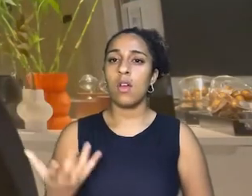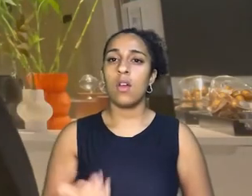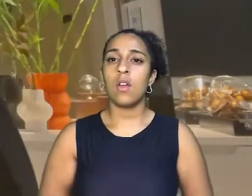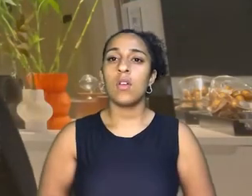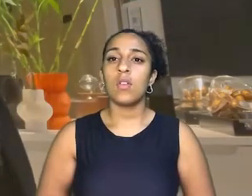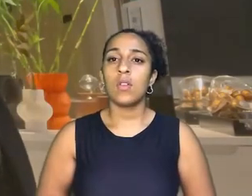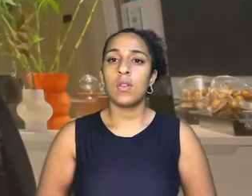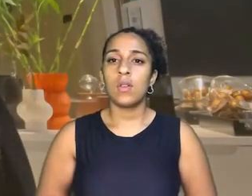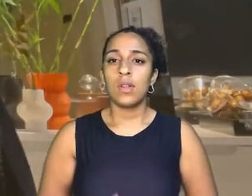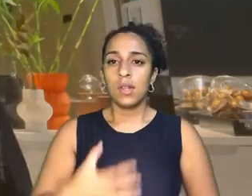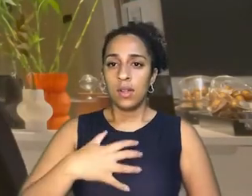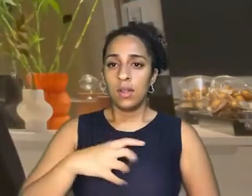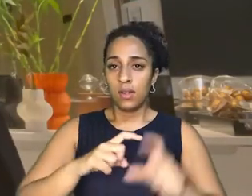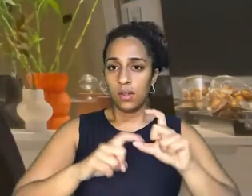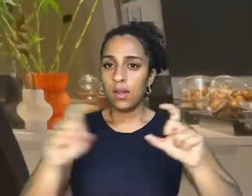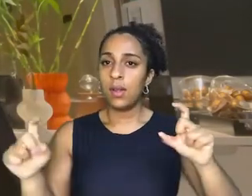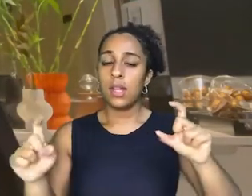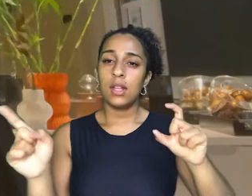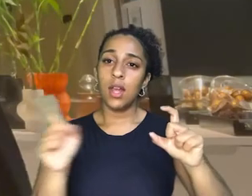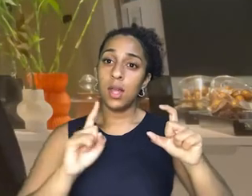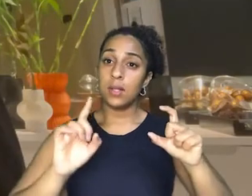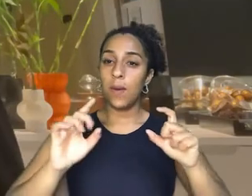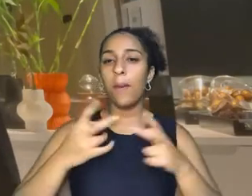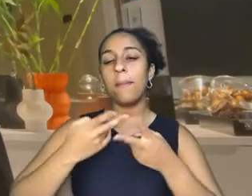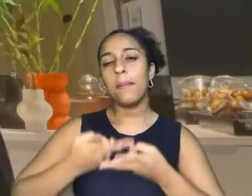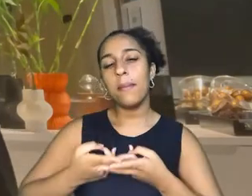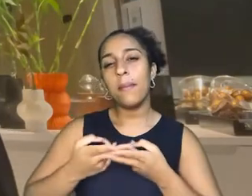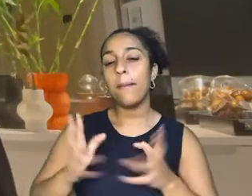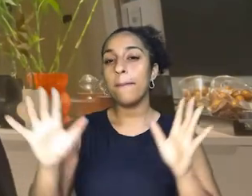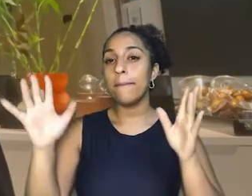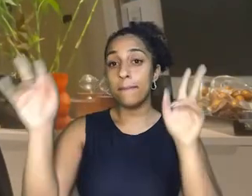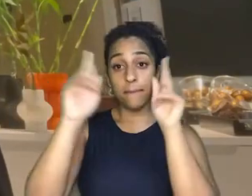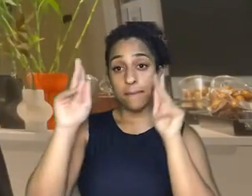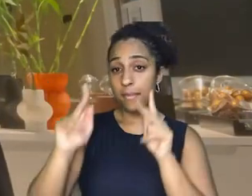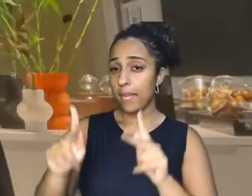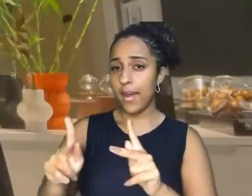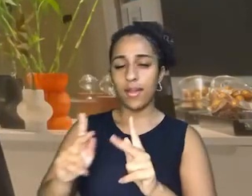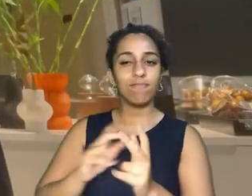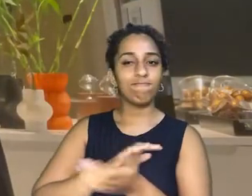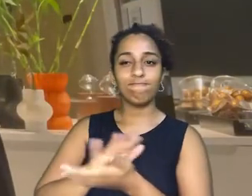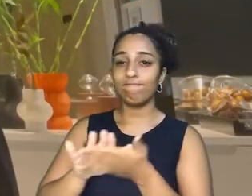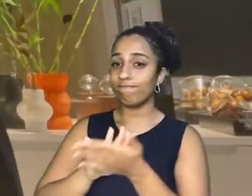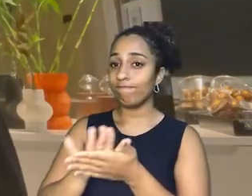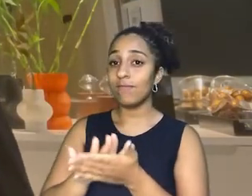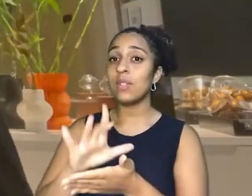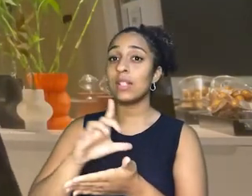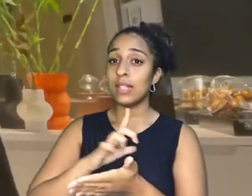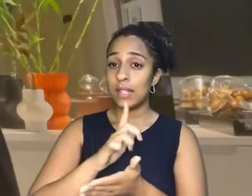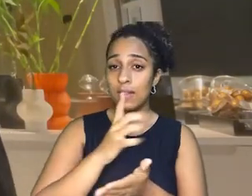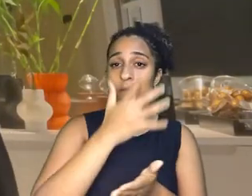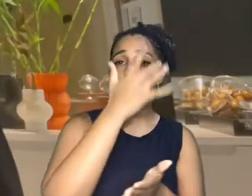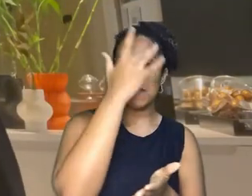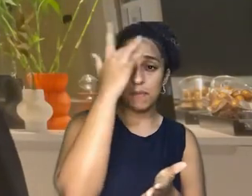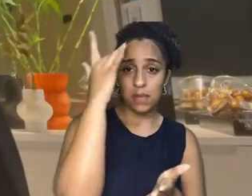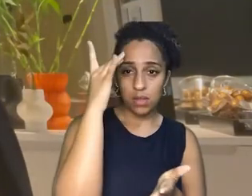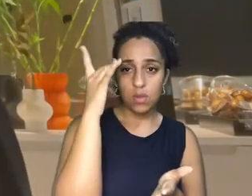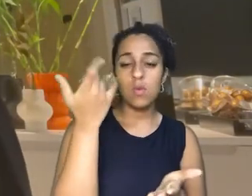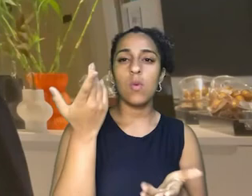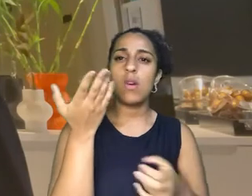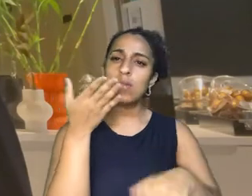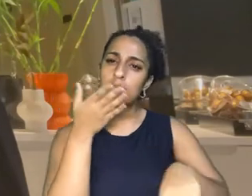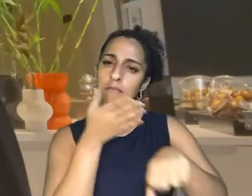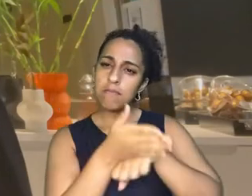independência pacífica. Eles têm personagens não tão badalados, mas